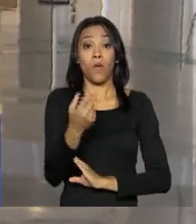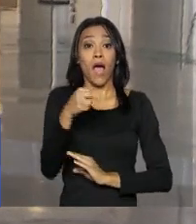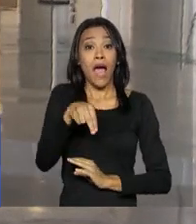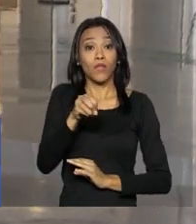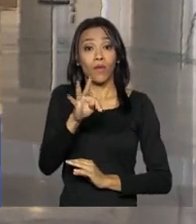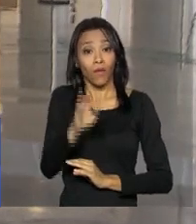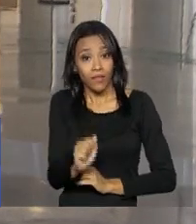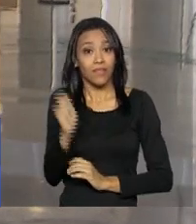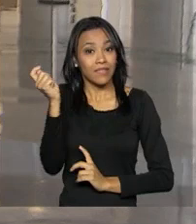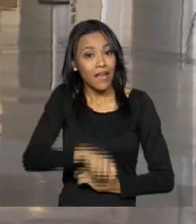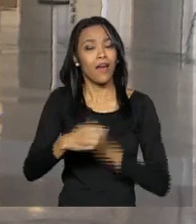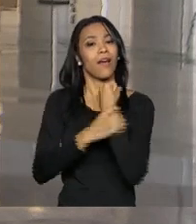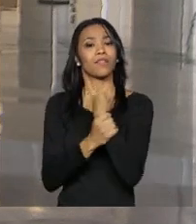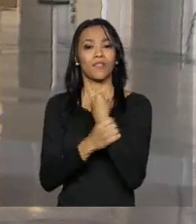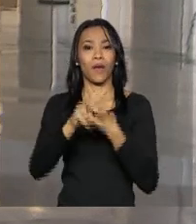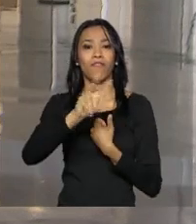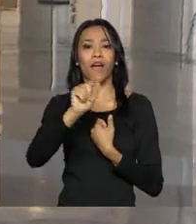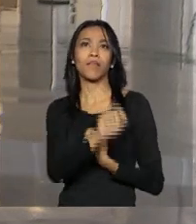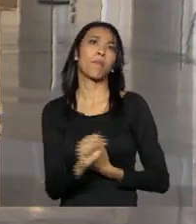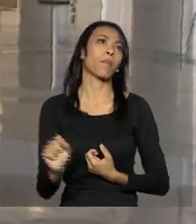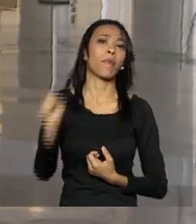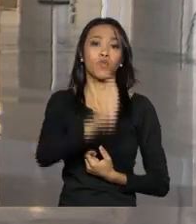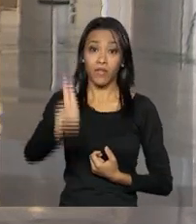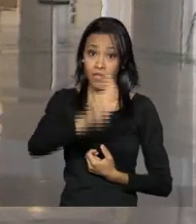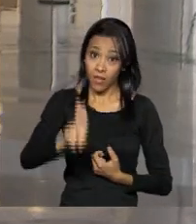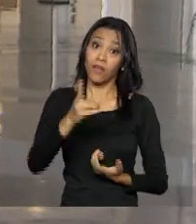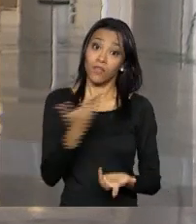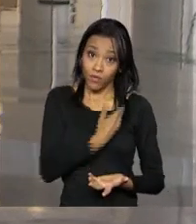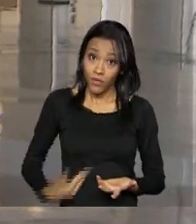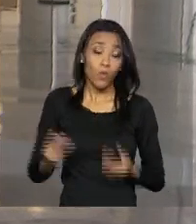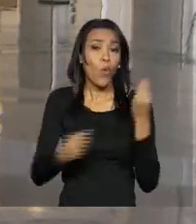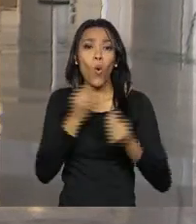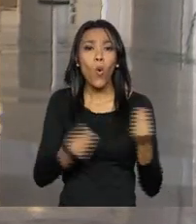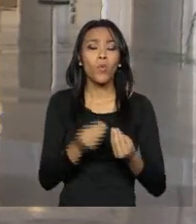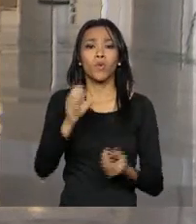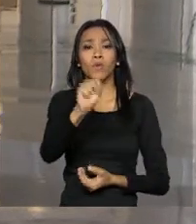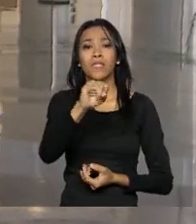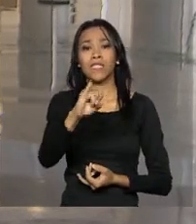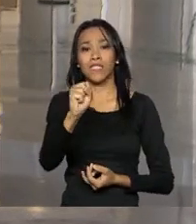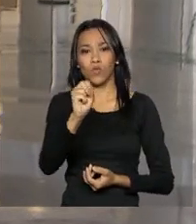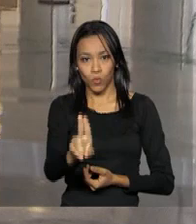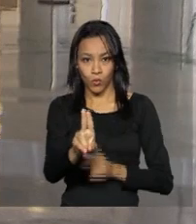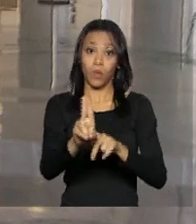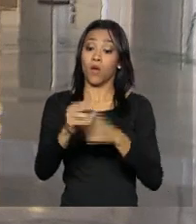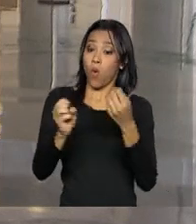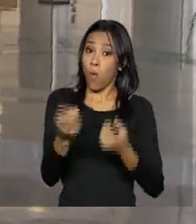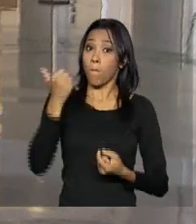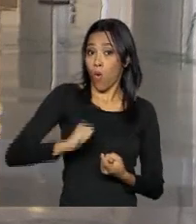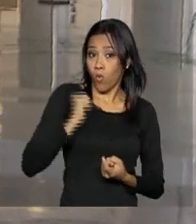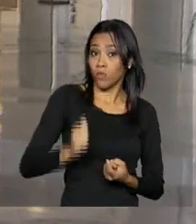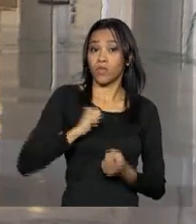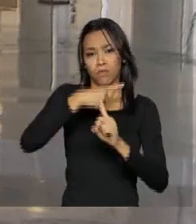exame pode garantir vagas em universidades públicas por meio do Sisu, bolsas parciais e integrais em